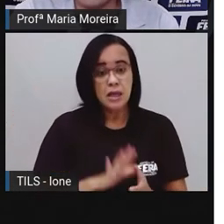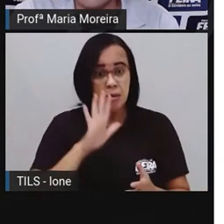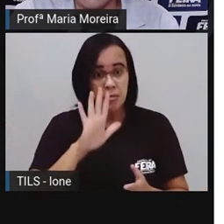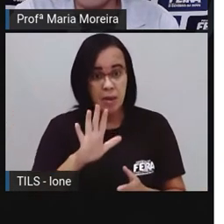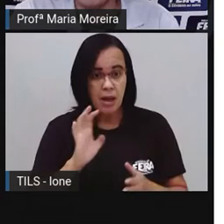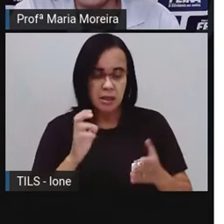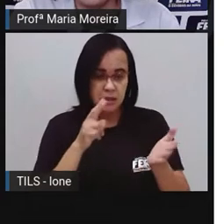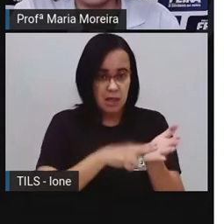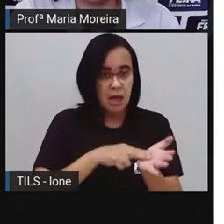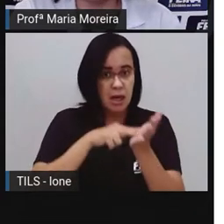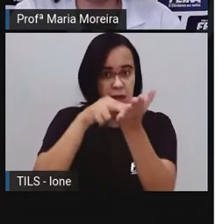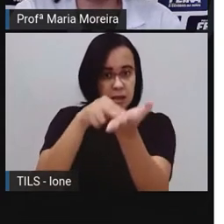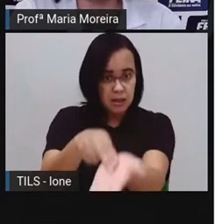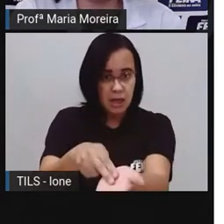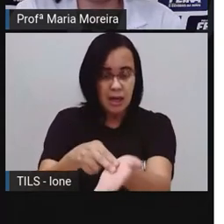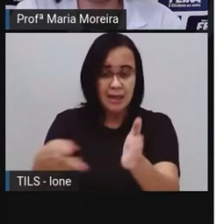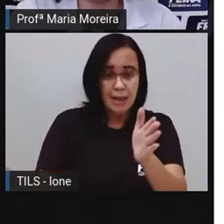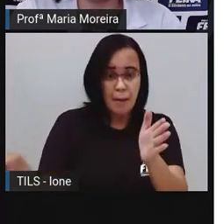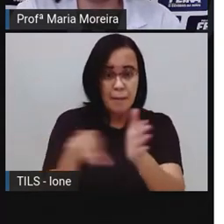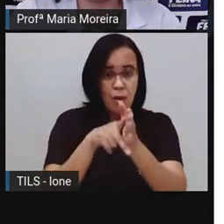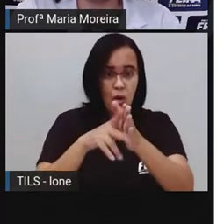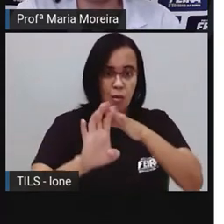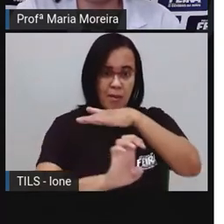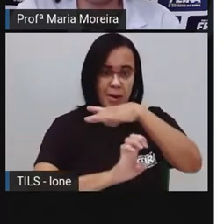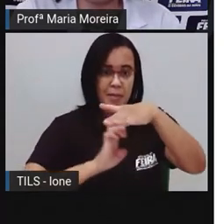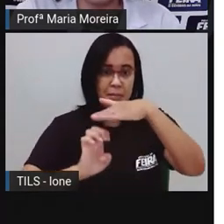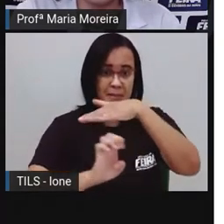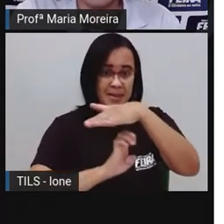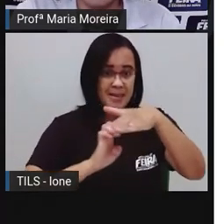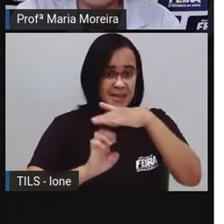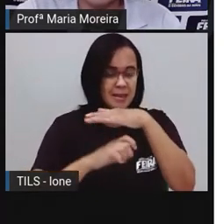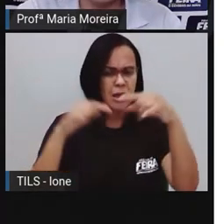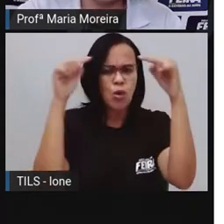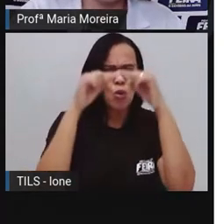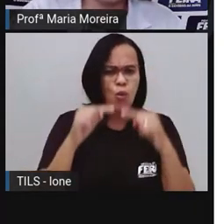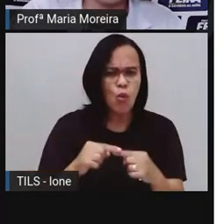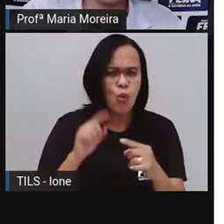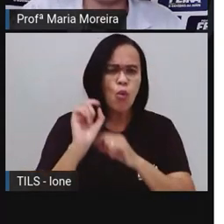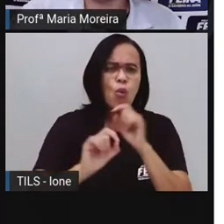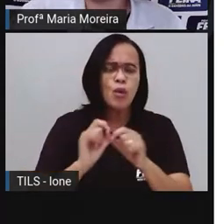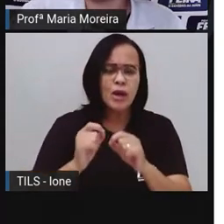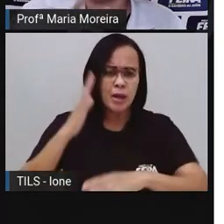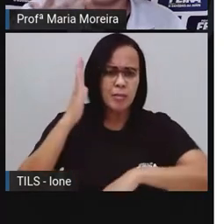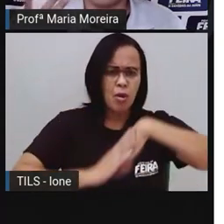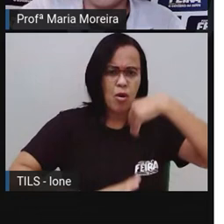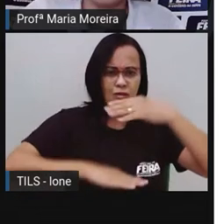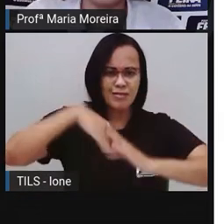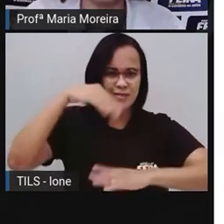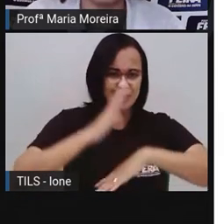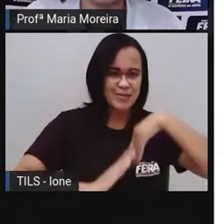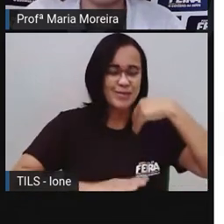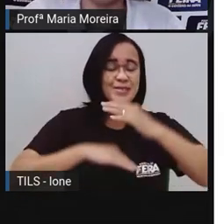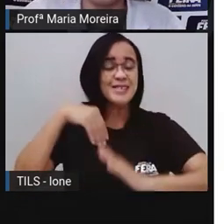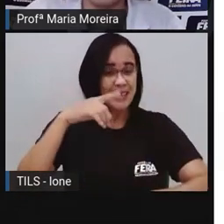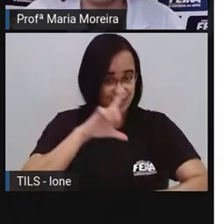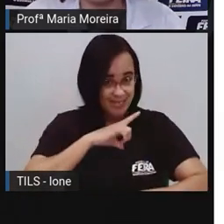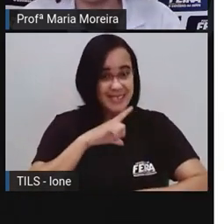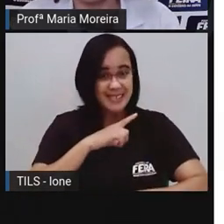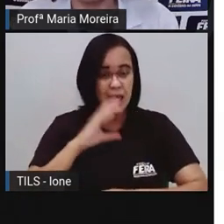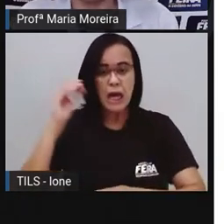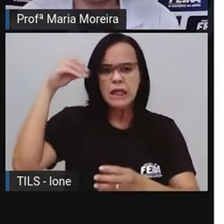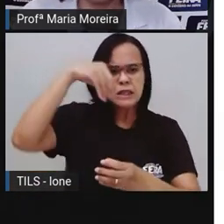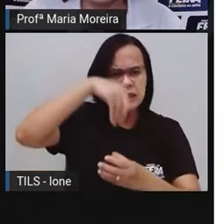comercial é aquela que vincula o quê? No ambiente profissional, ou seja, nos locais de trabalho. o nome